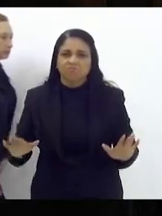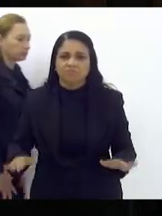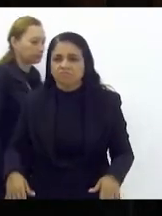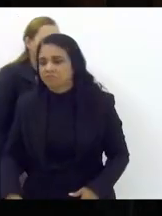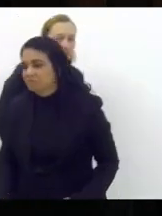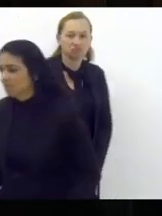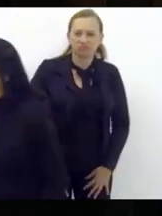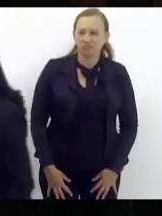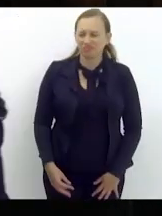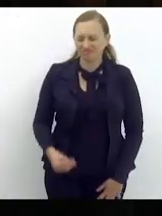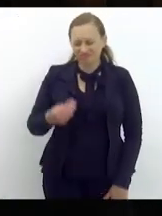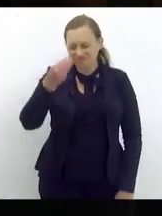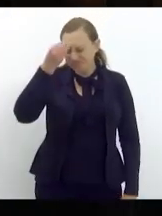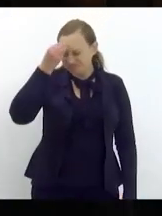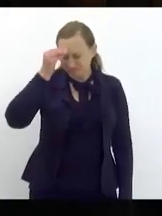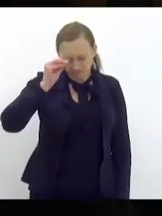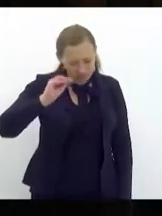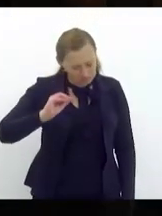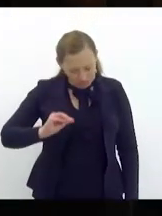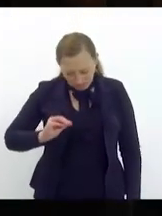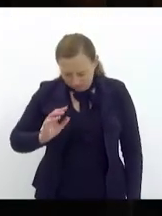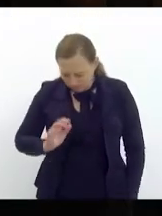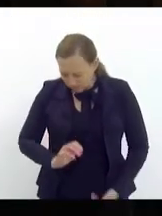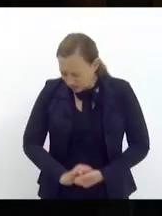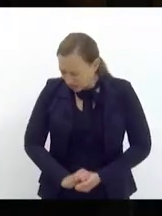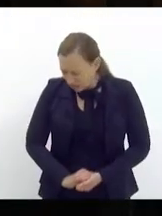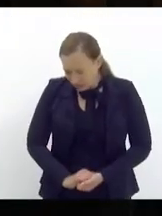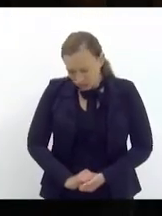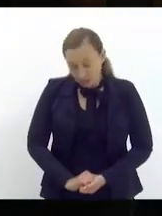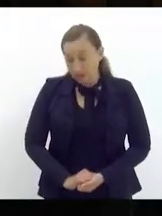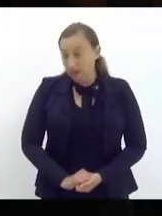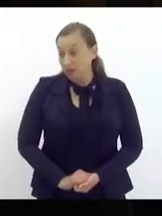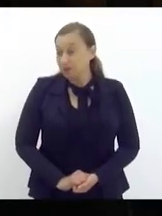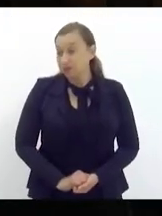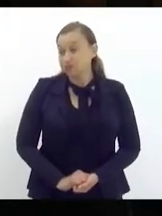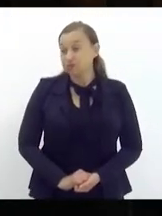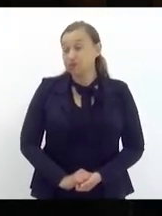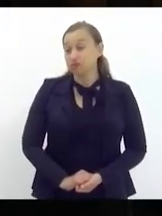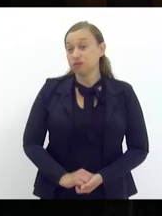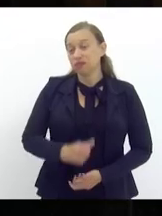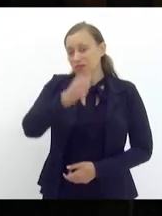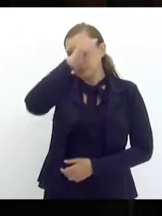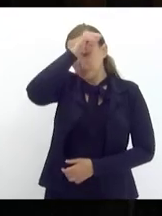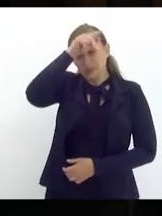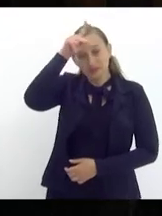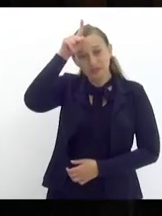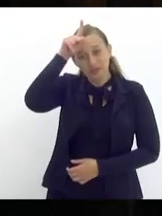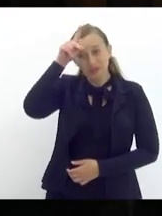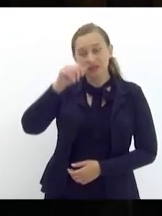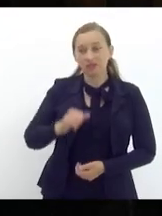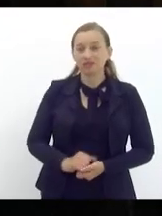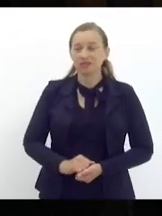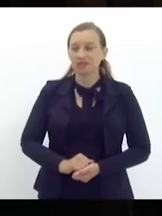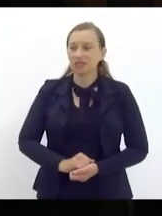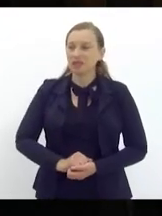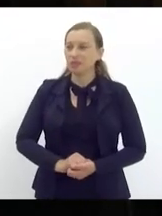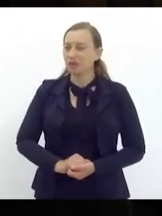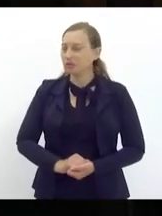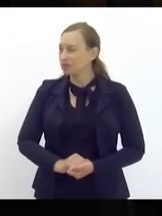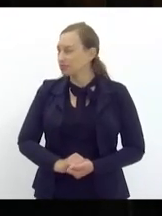decepção decepção com o atual prefeito de Itaperuna